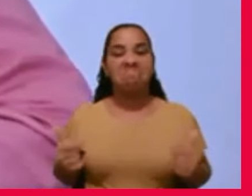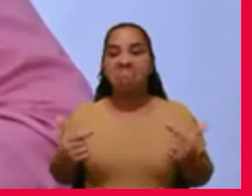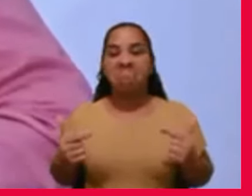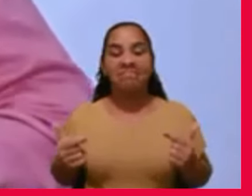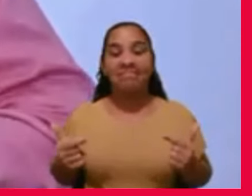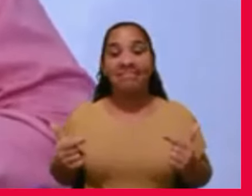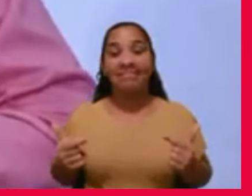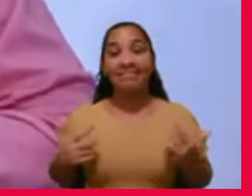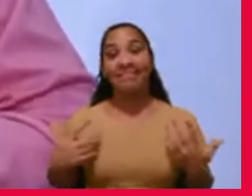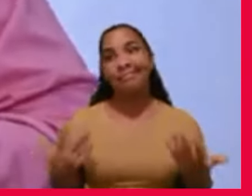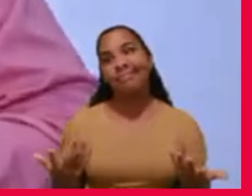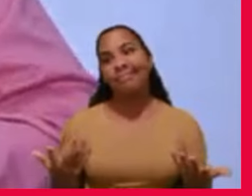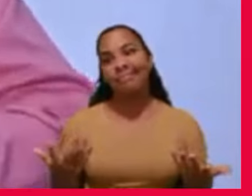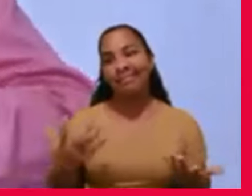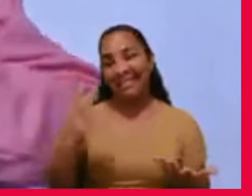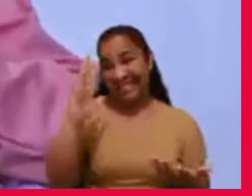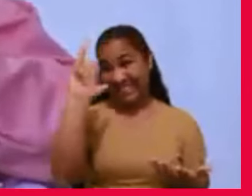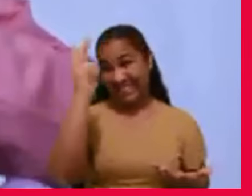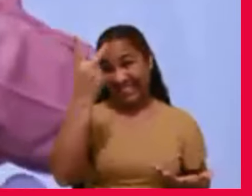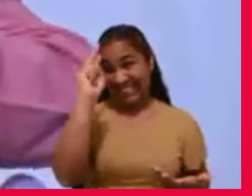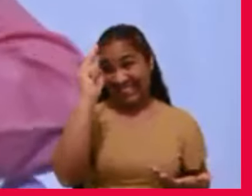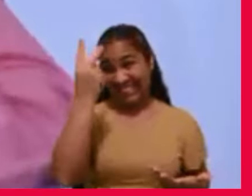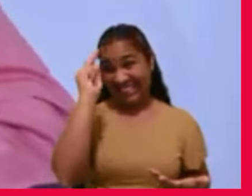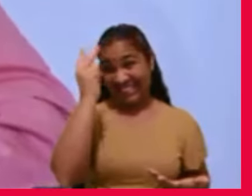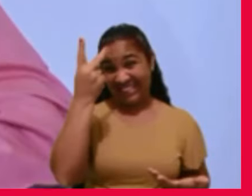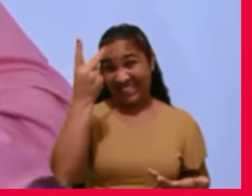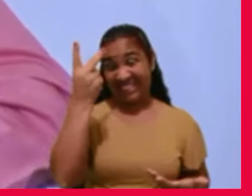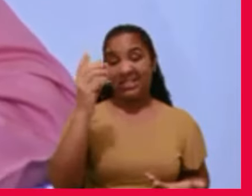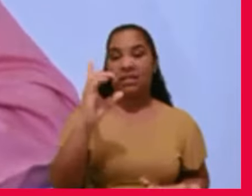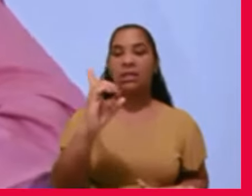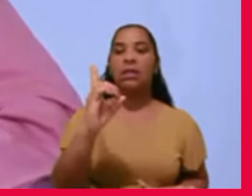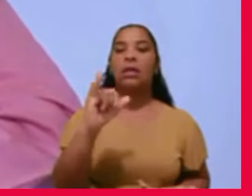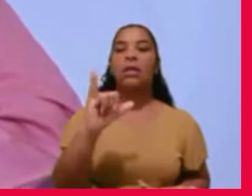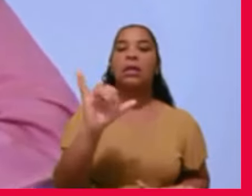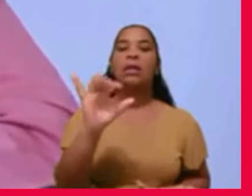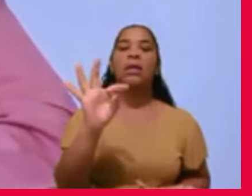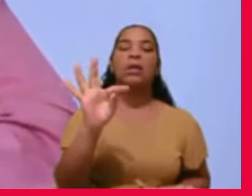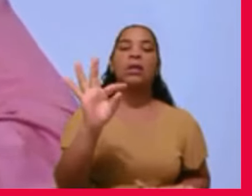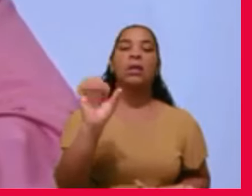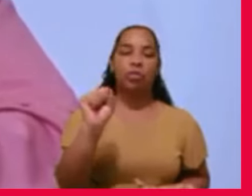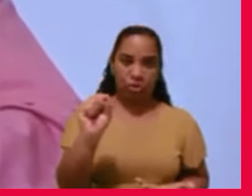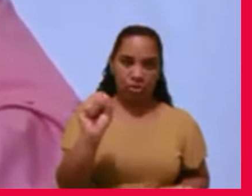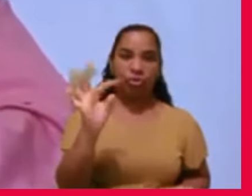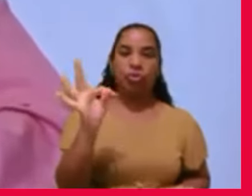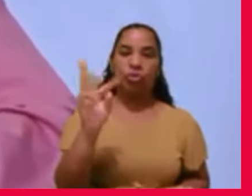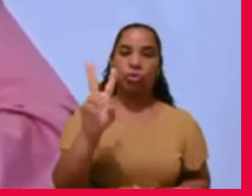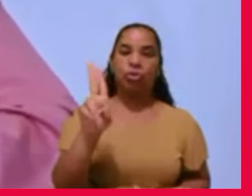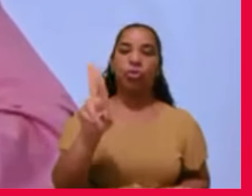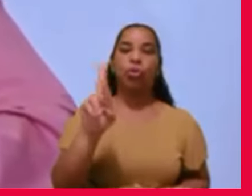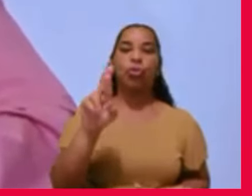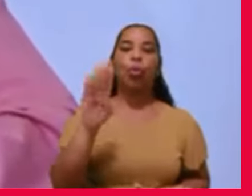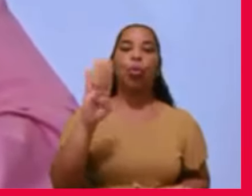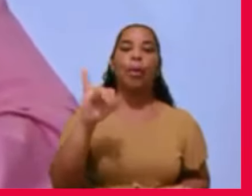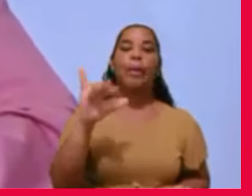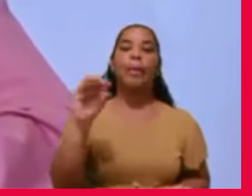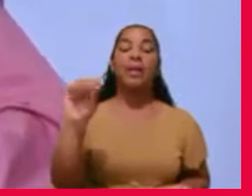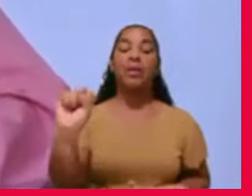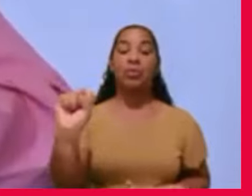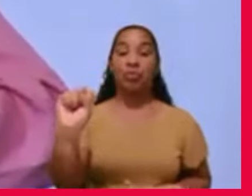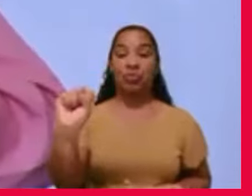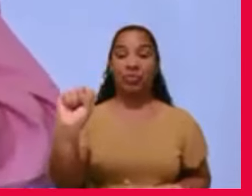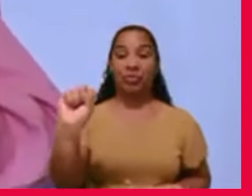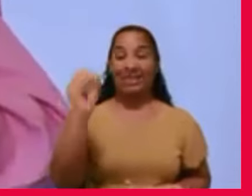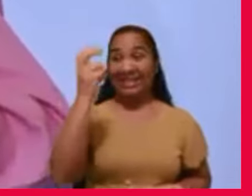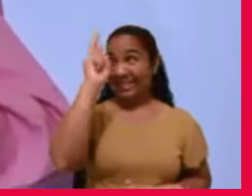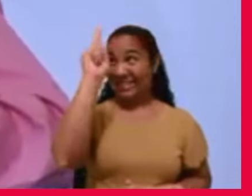distúrbios, como o nome diz, o transtorno é uma desordem. o